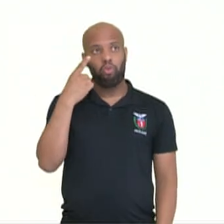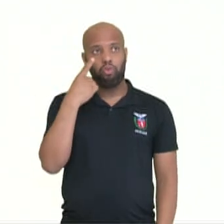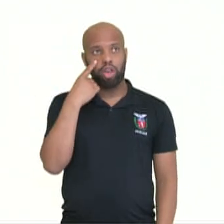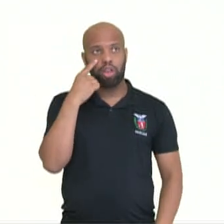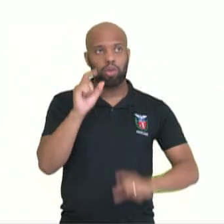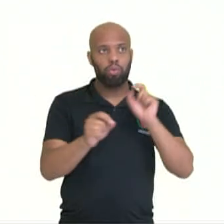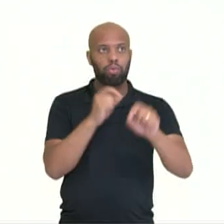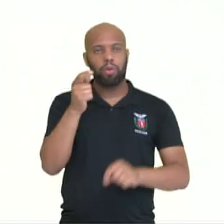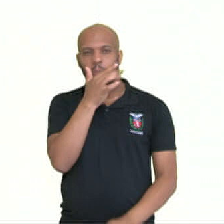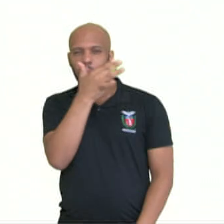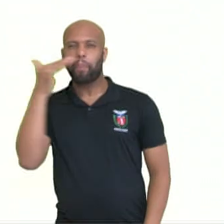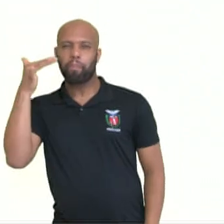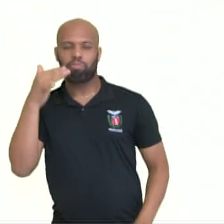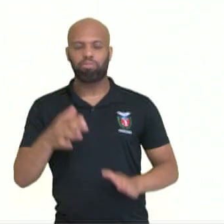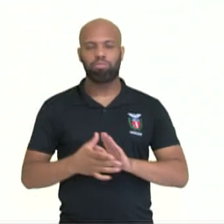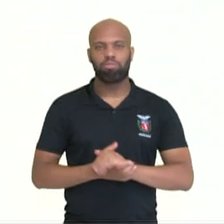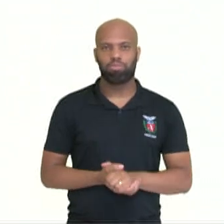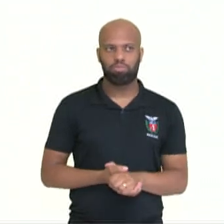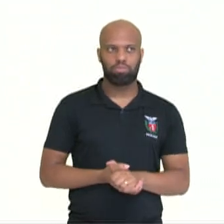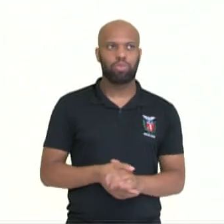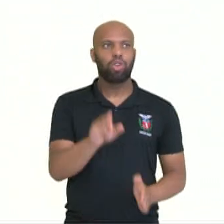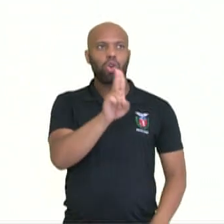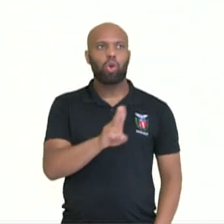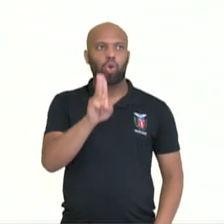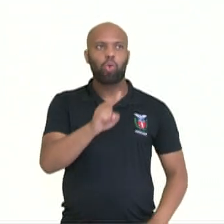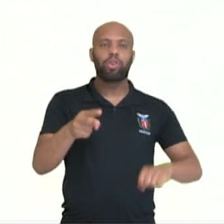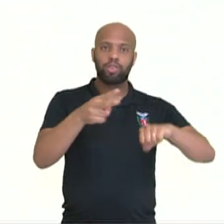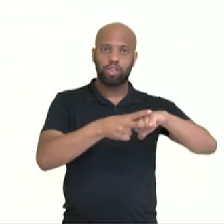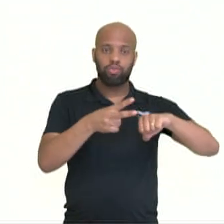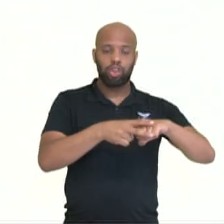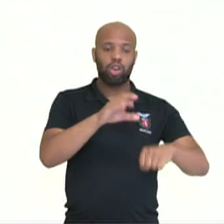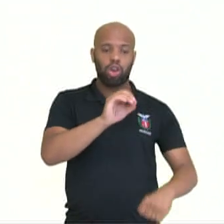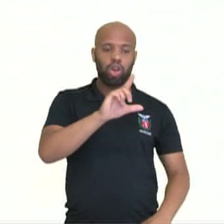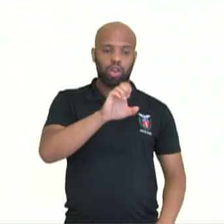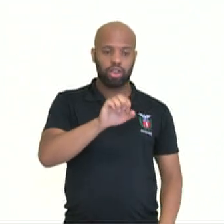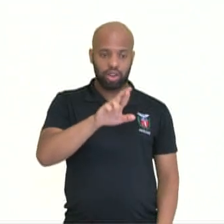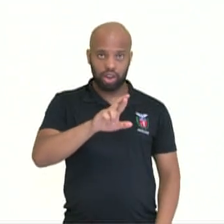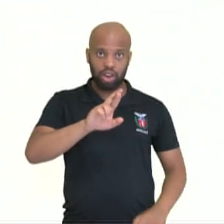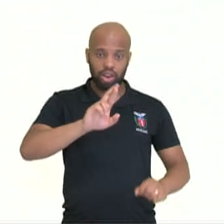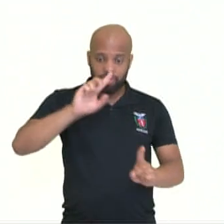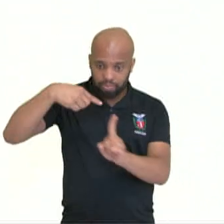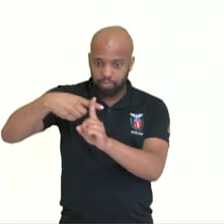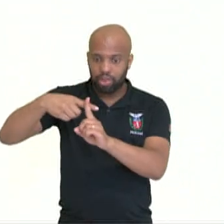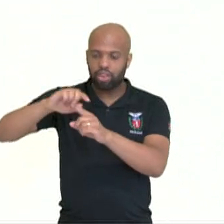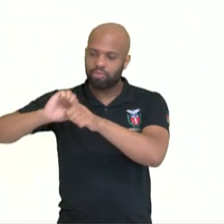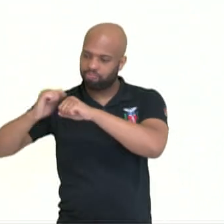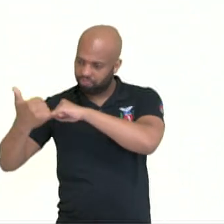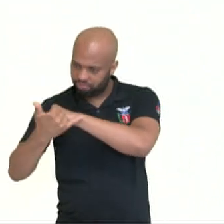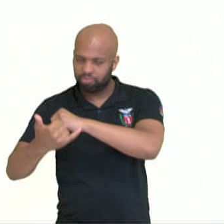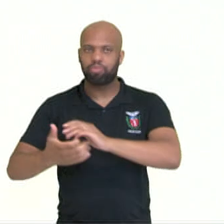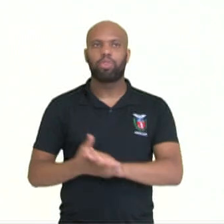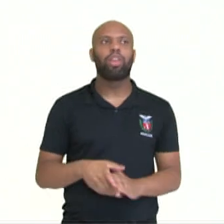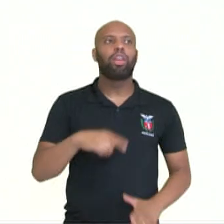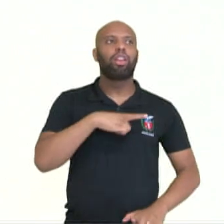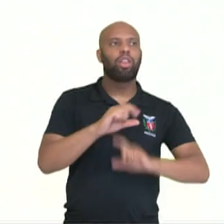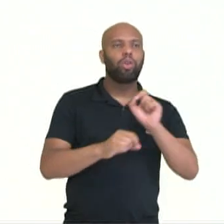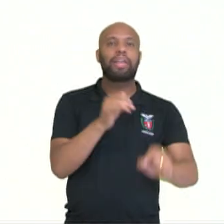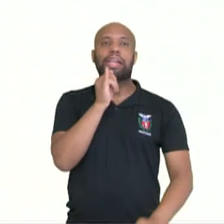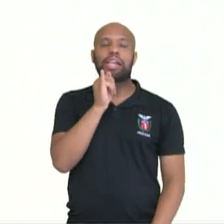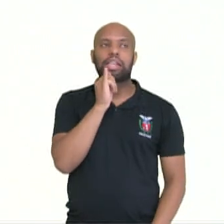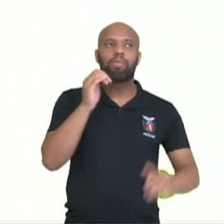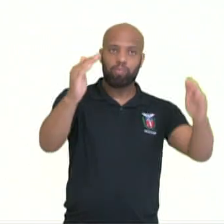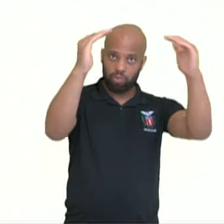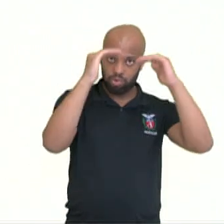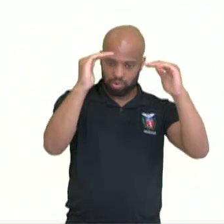geralmente, utilizamos o verbo oler mais adjetivo. Temos aí os exemplos.